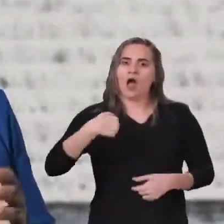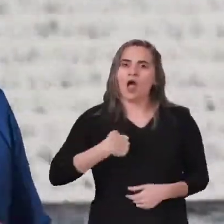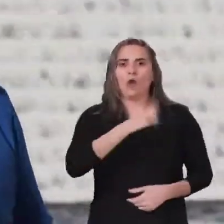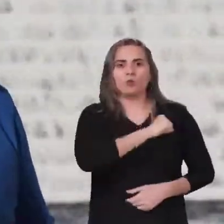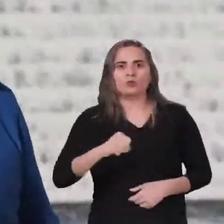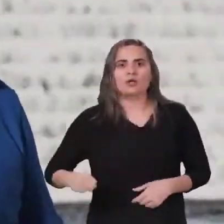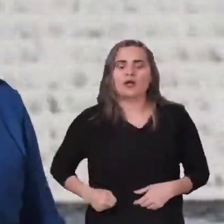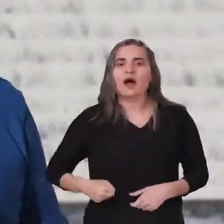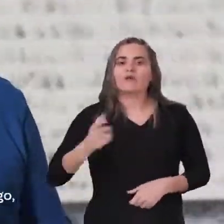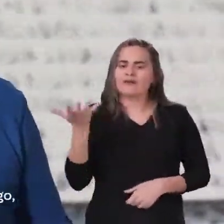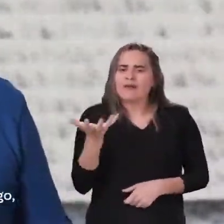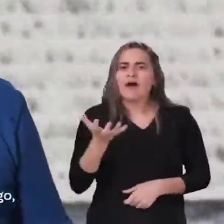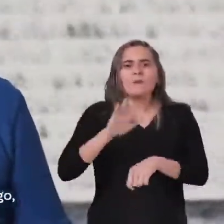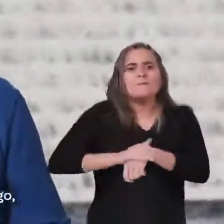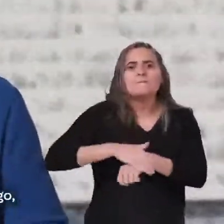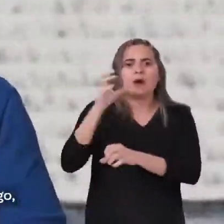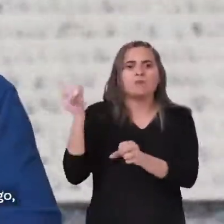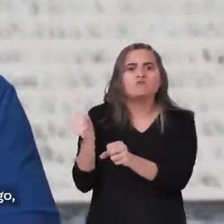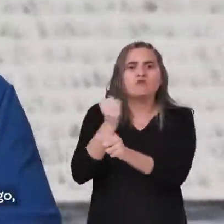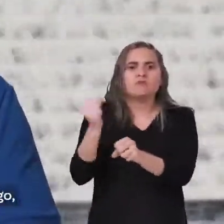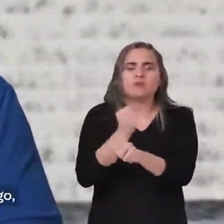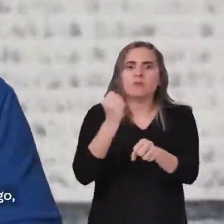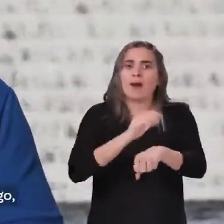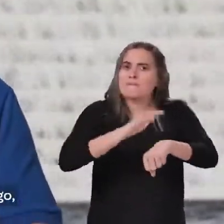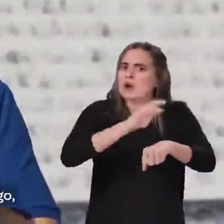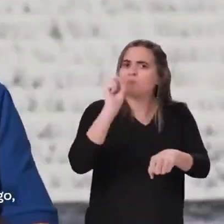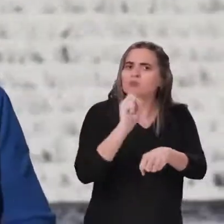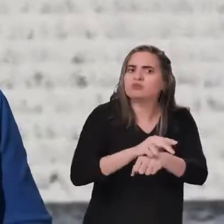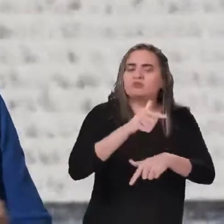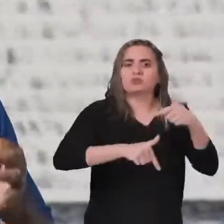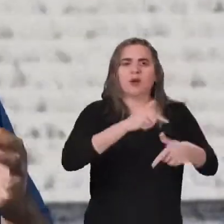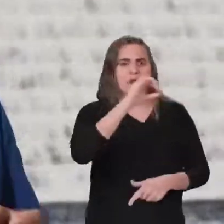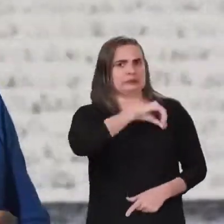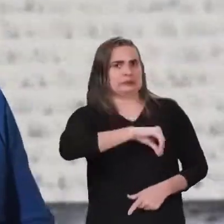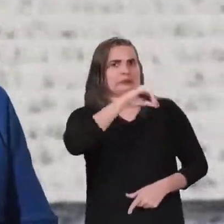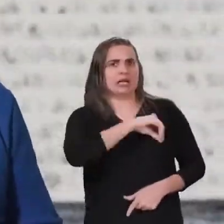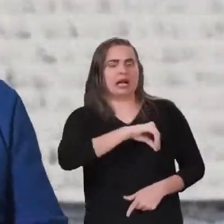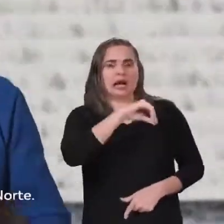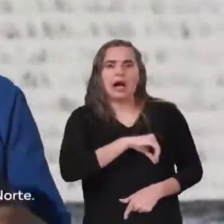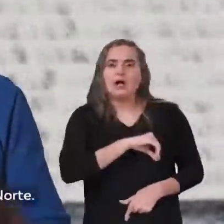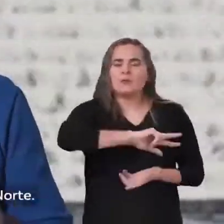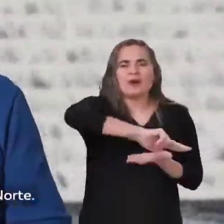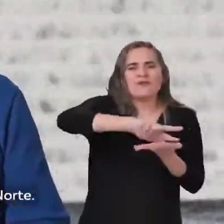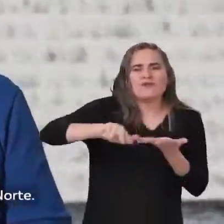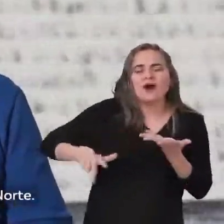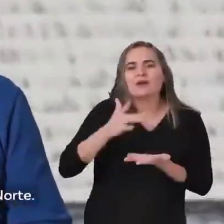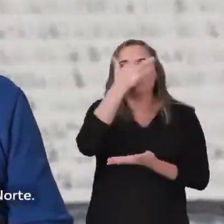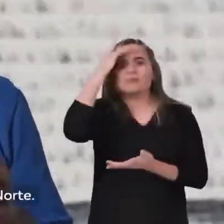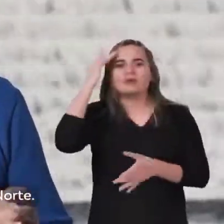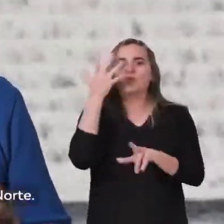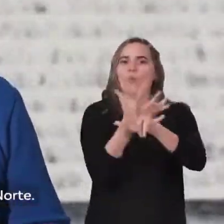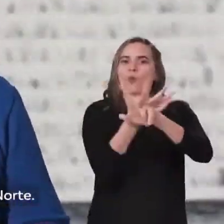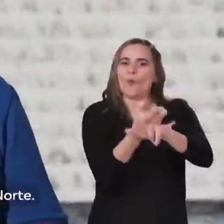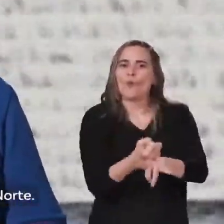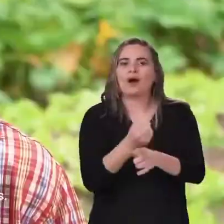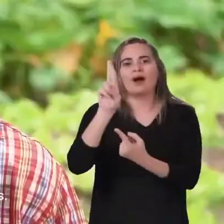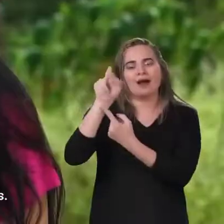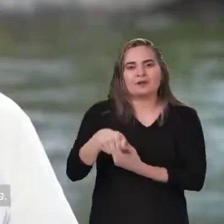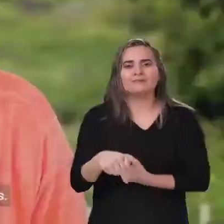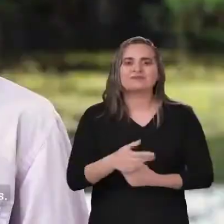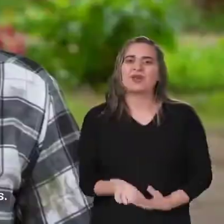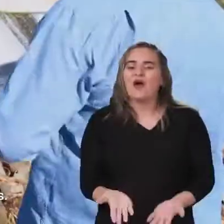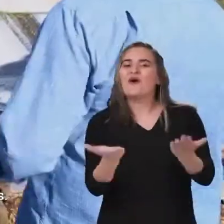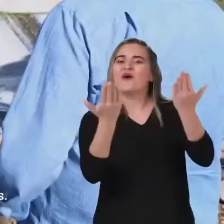as obras necessárias para permitir que haja geração de emprego, renda e oportunidade para toda a região do Ceridó e Rio Grande do Norte.